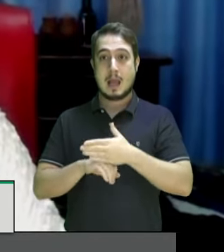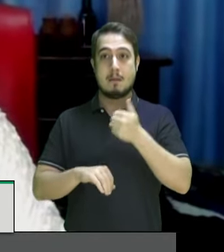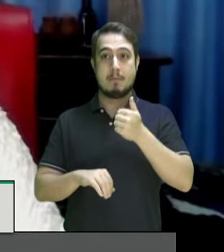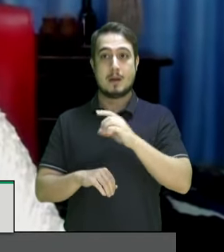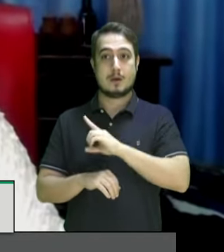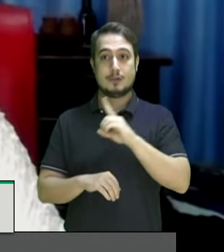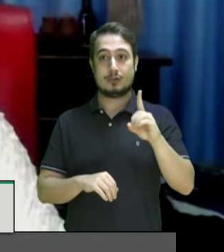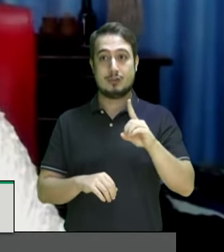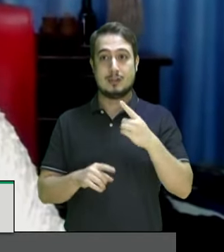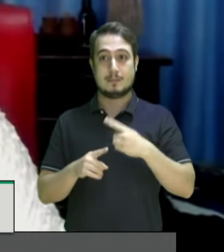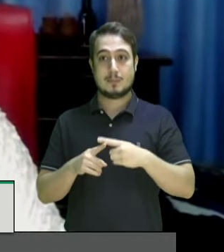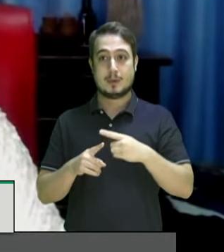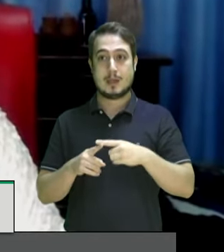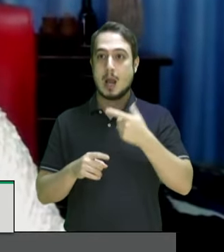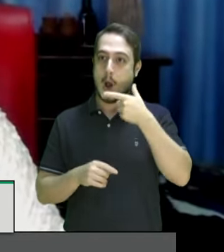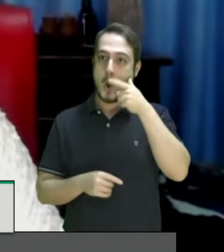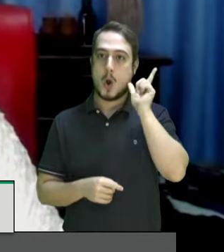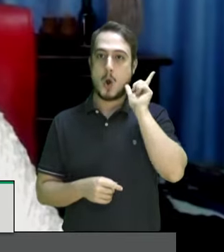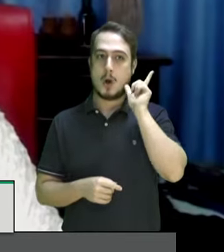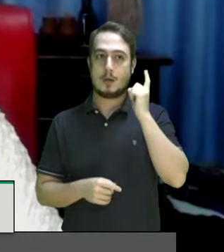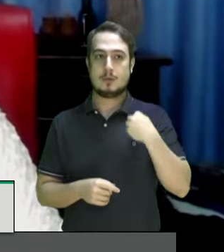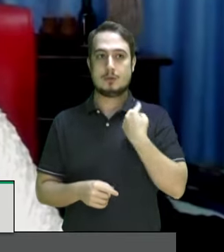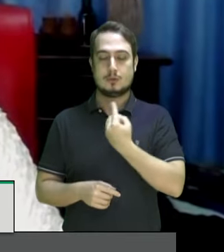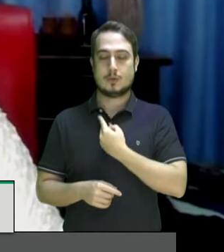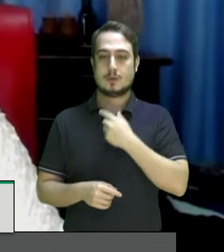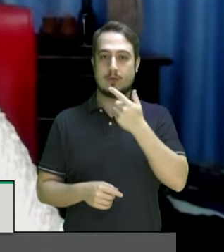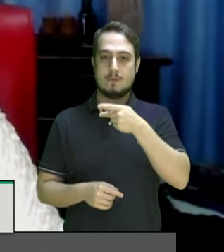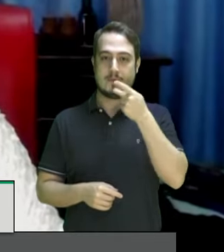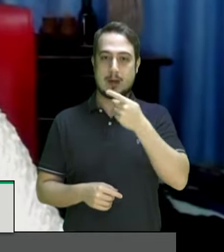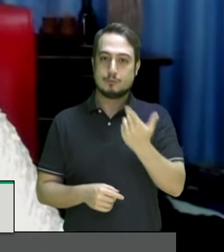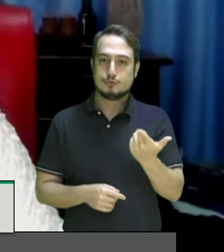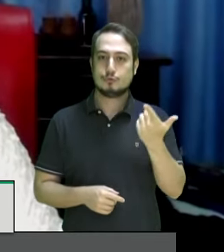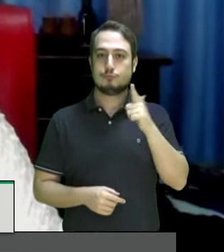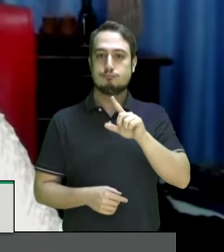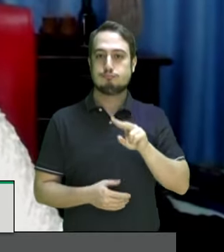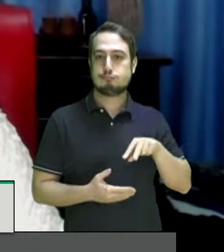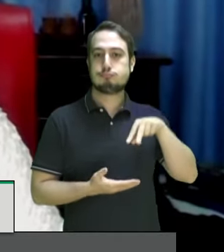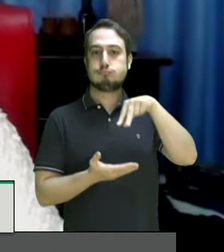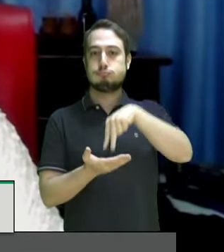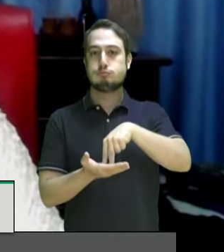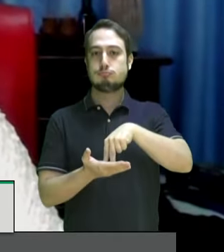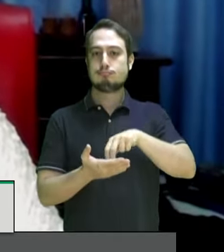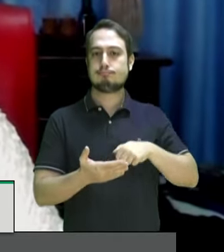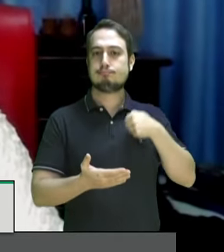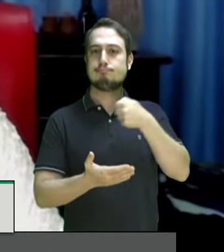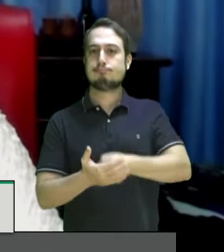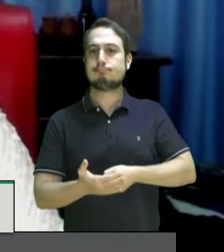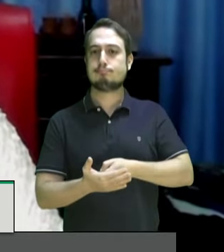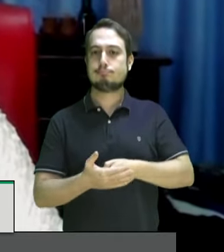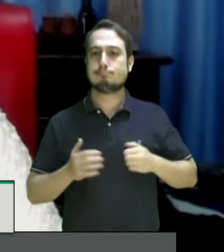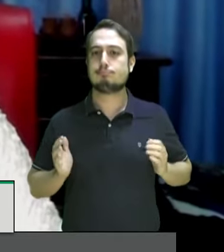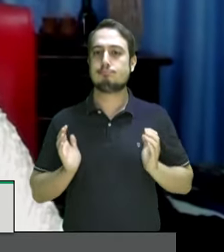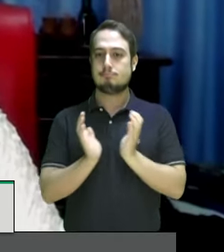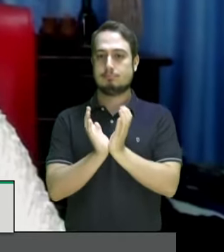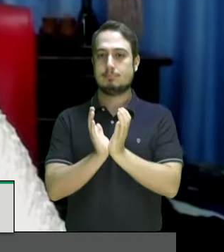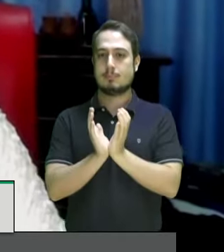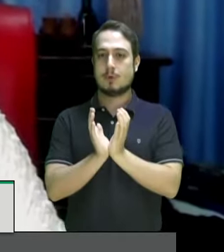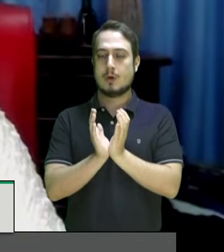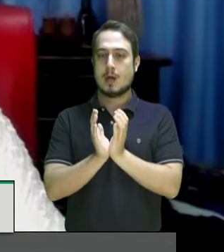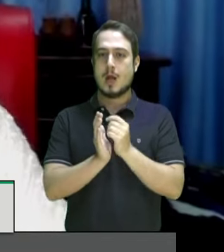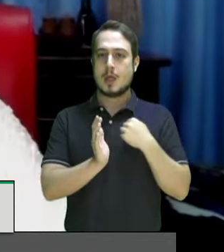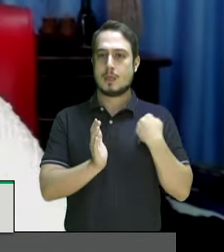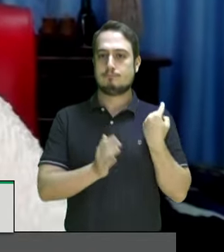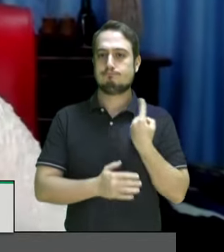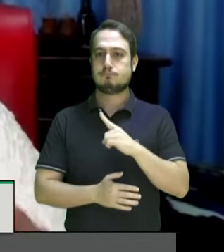dias porque ontem nós reafirmamos a nossa capacidade de lutar coletivamente nós fomos para as